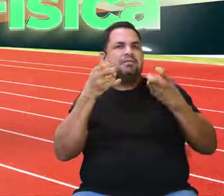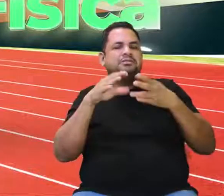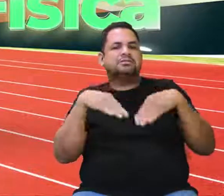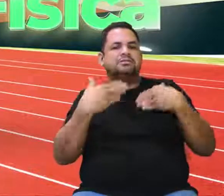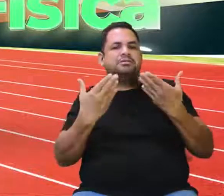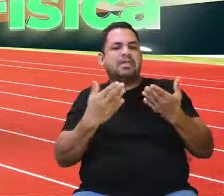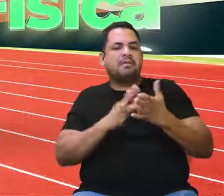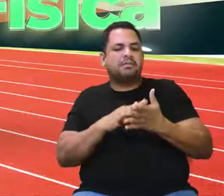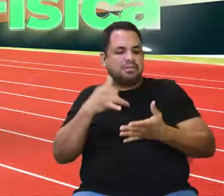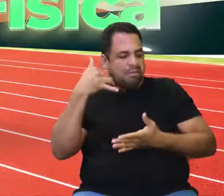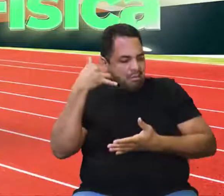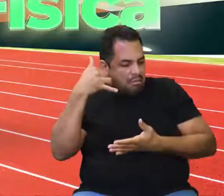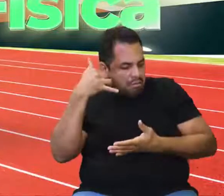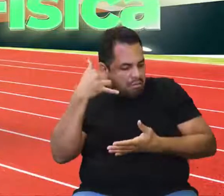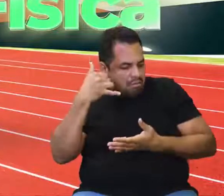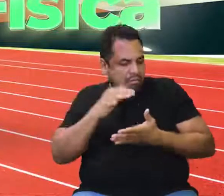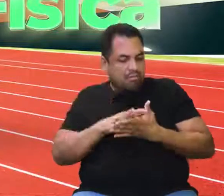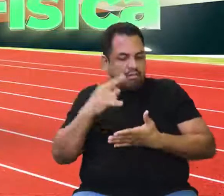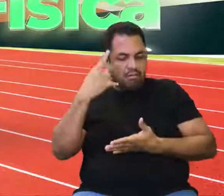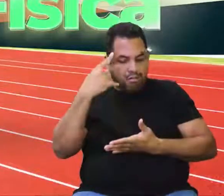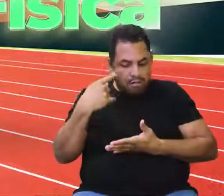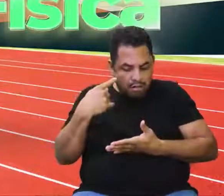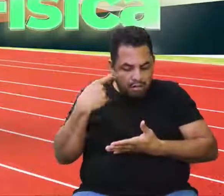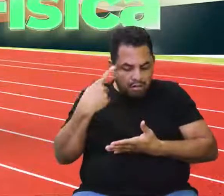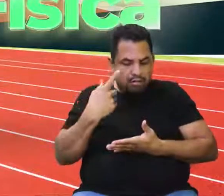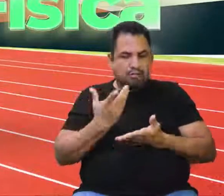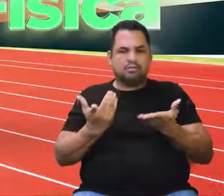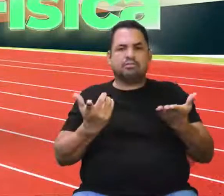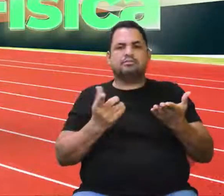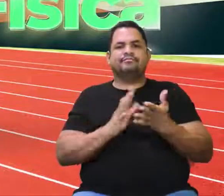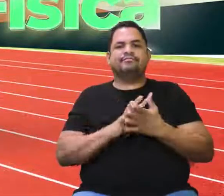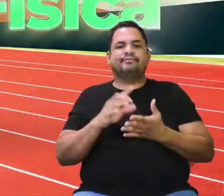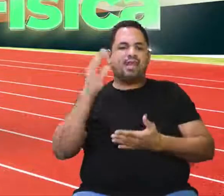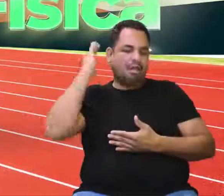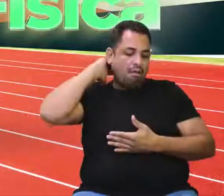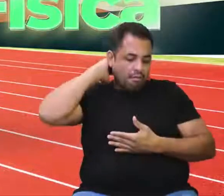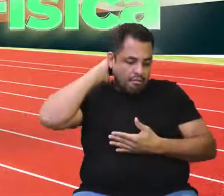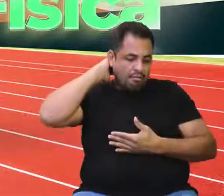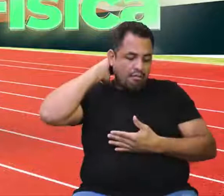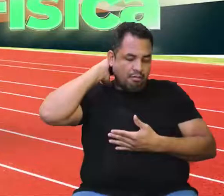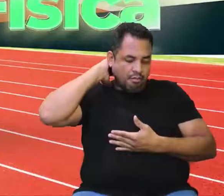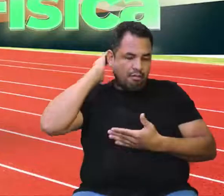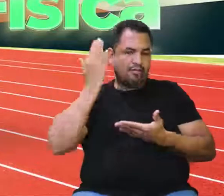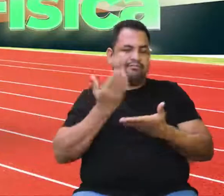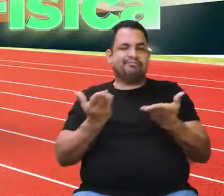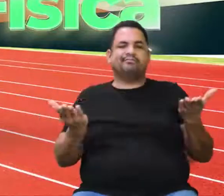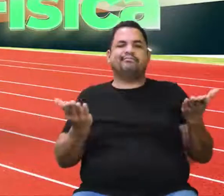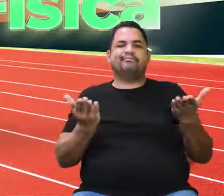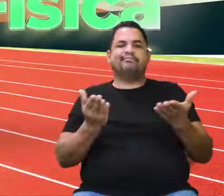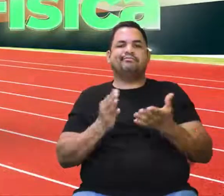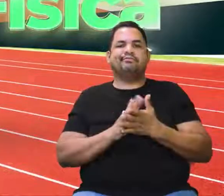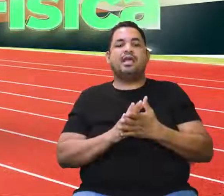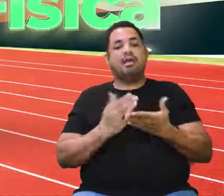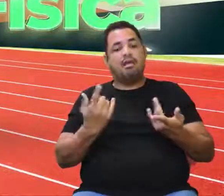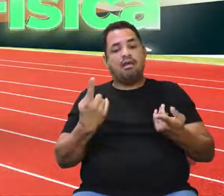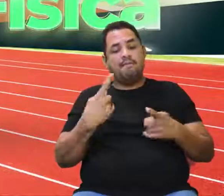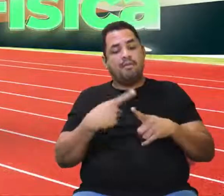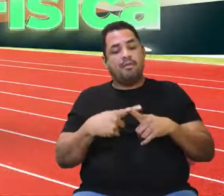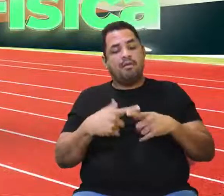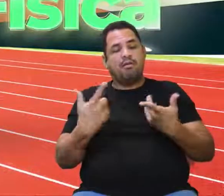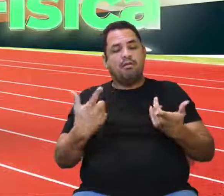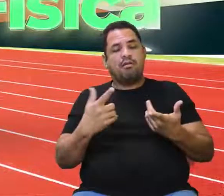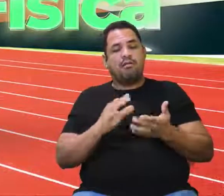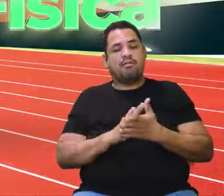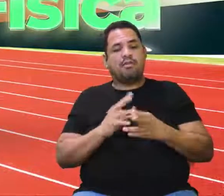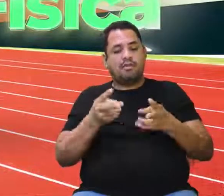longo período no celular, com a cabeça aí muito inclinada e forçou muito a sua cervical. Então, isso é um dos fatores também